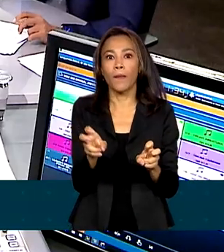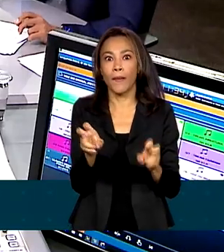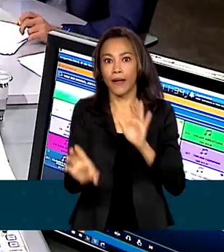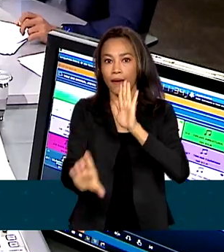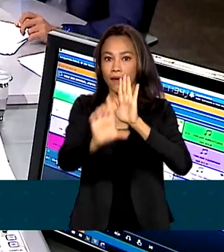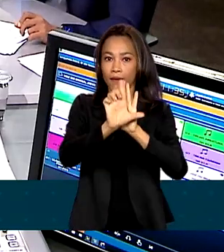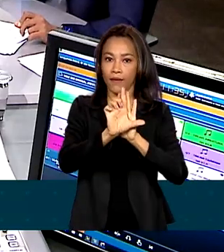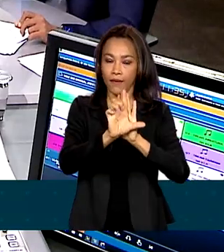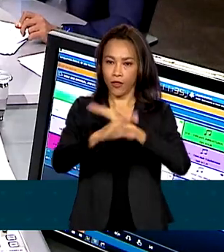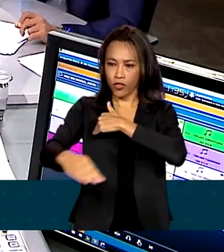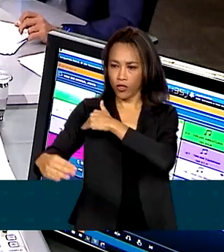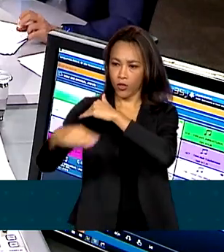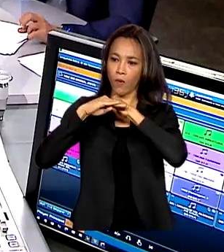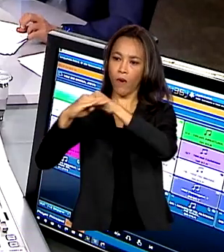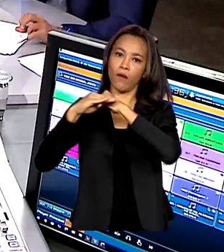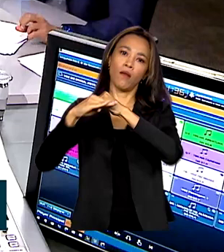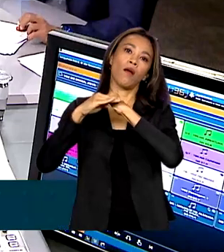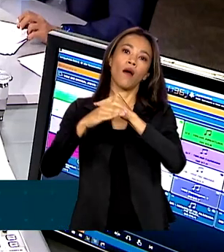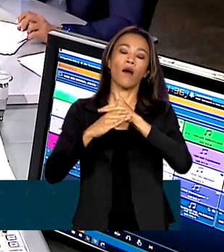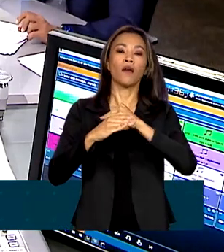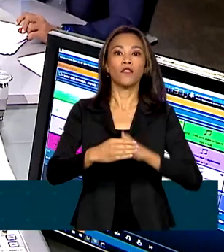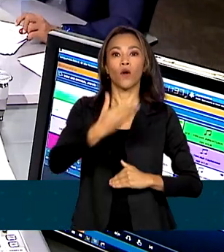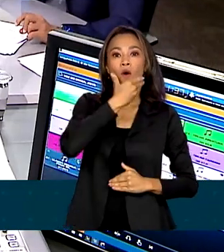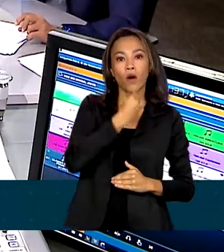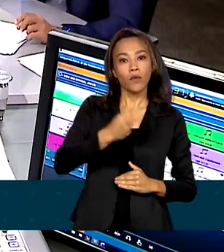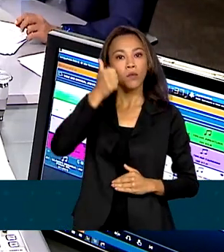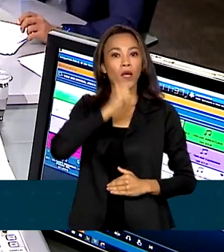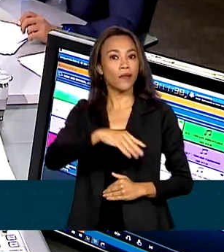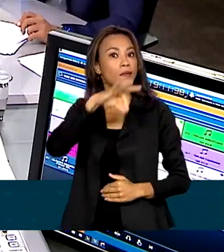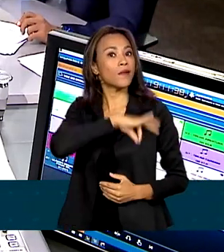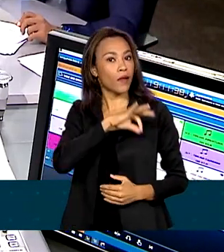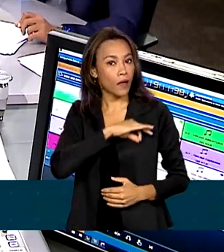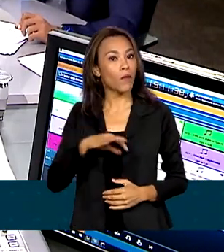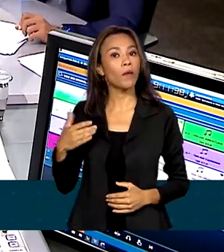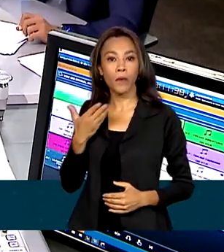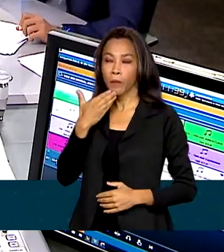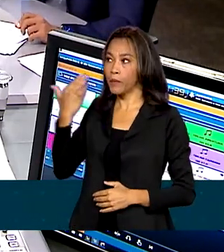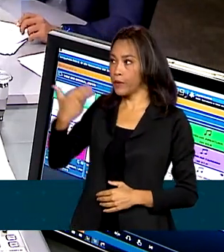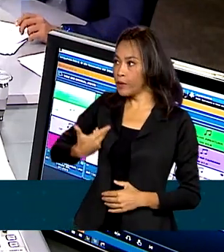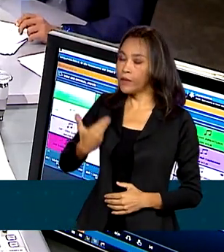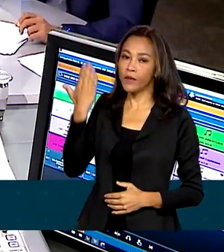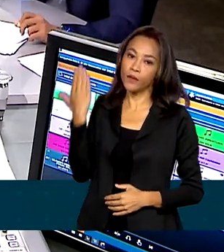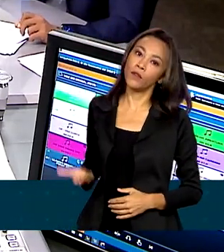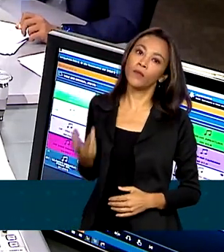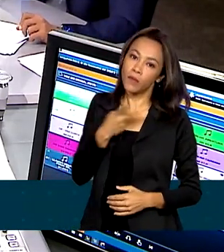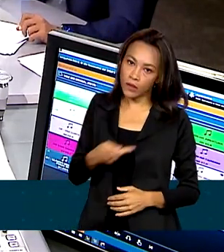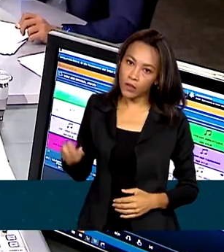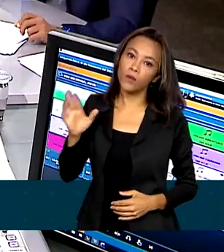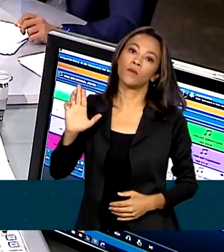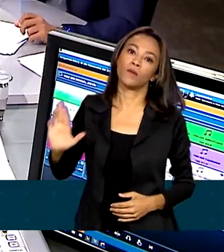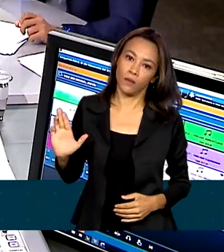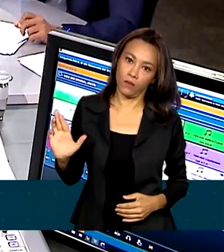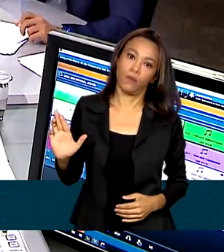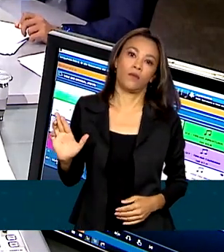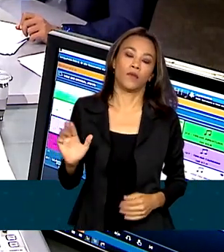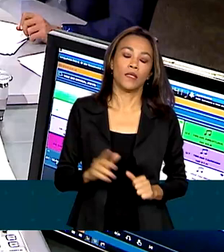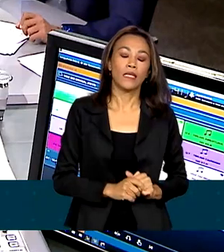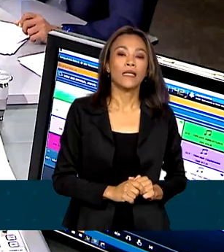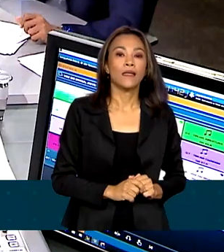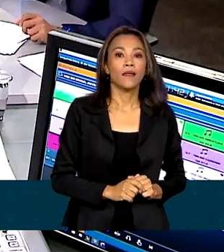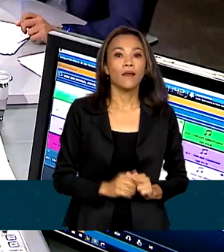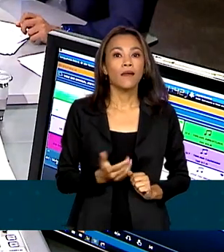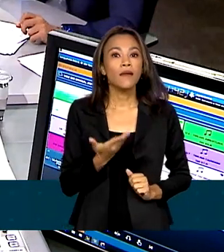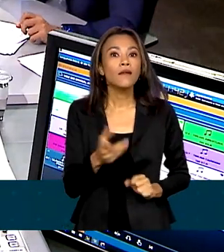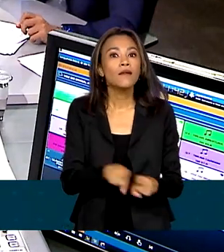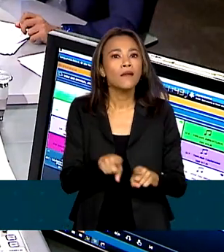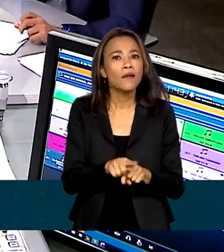homens e mulheres a pedido do presidente Lula. Eu acho que é importante dizer isso, a pedido do presidente Lula. E, afora isso,